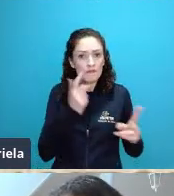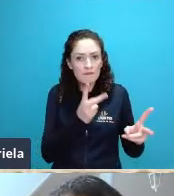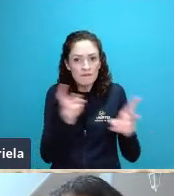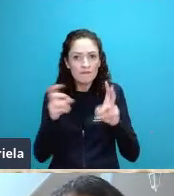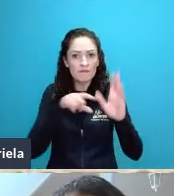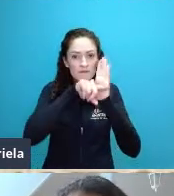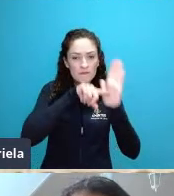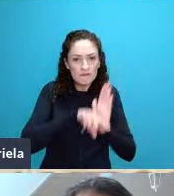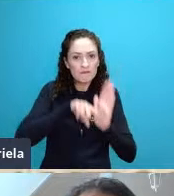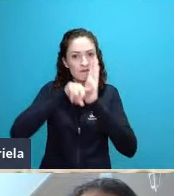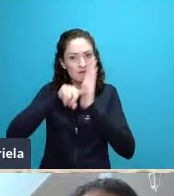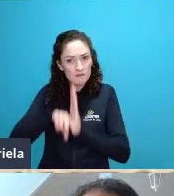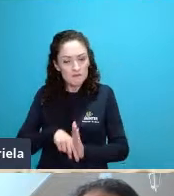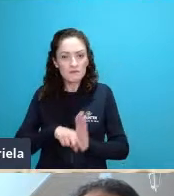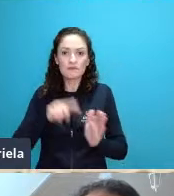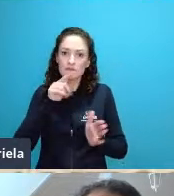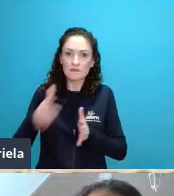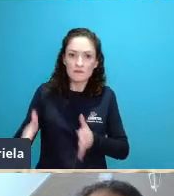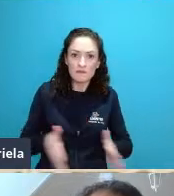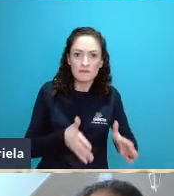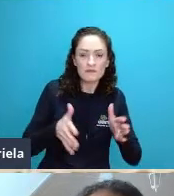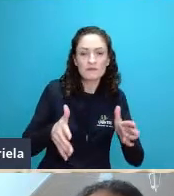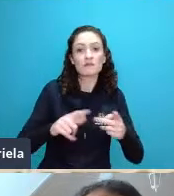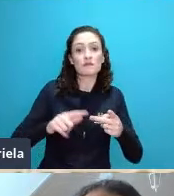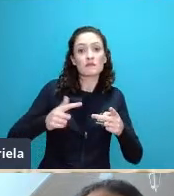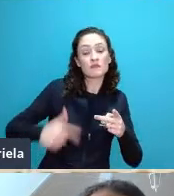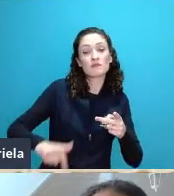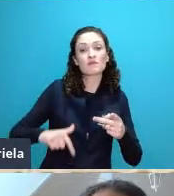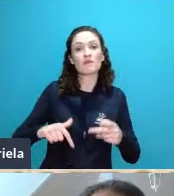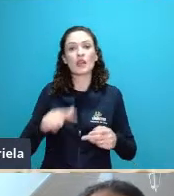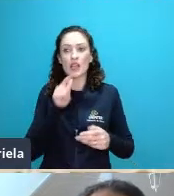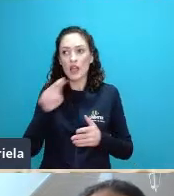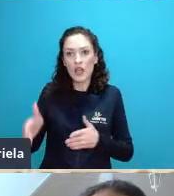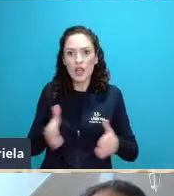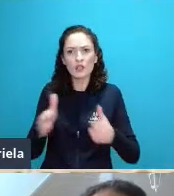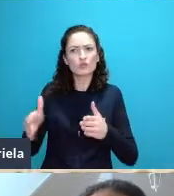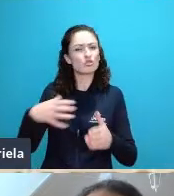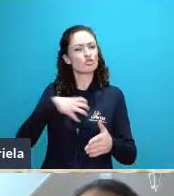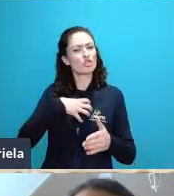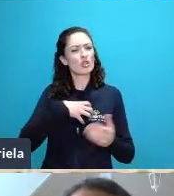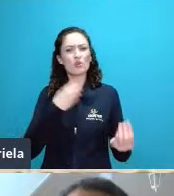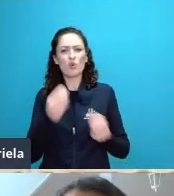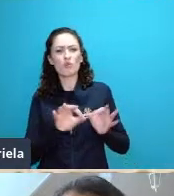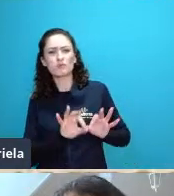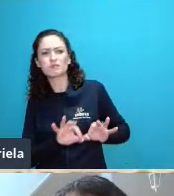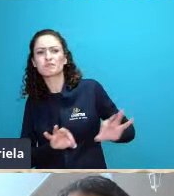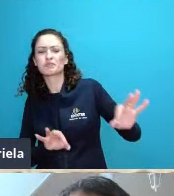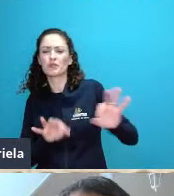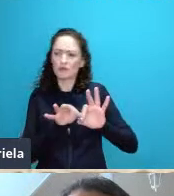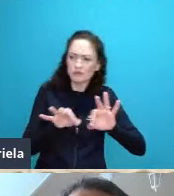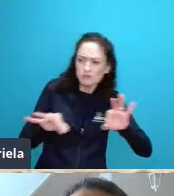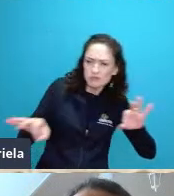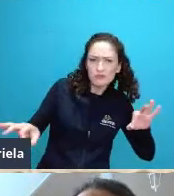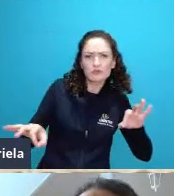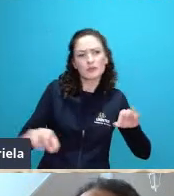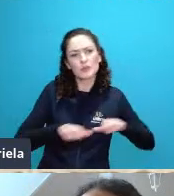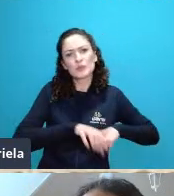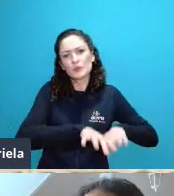drenagem então analisar como que está o comportamento dos rios comprimento distribuição arranjo espacial